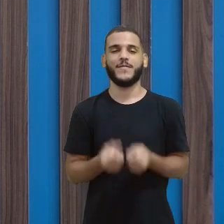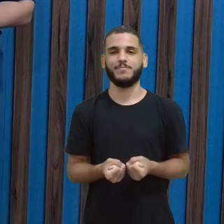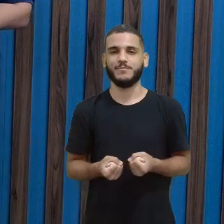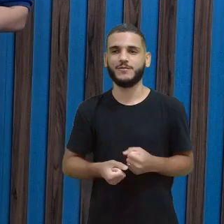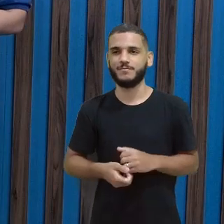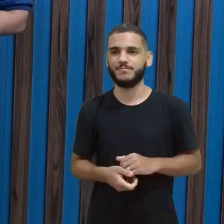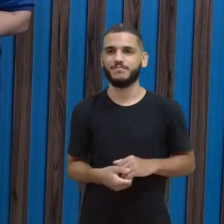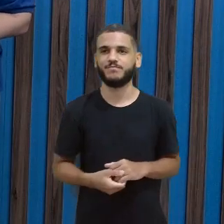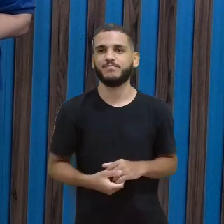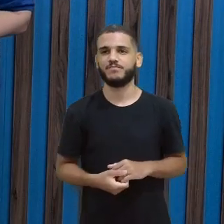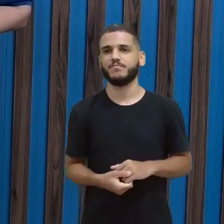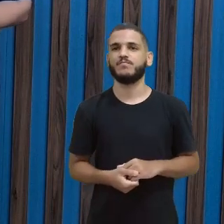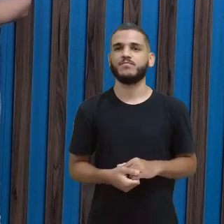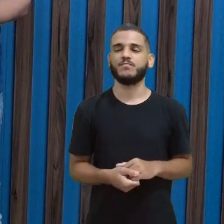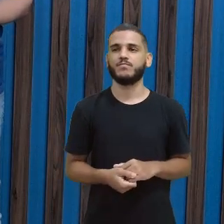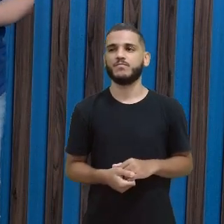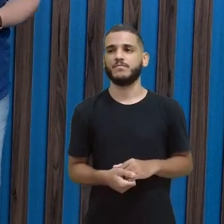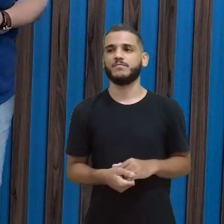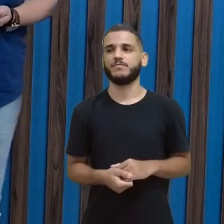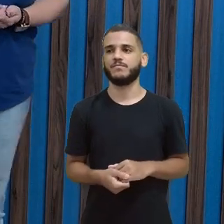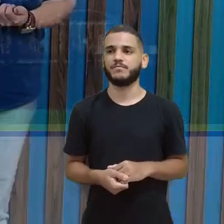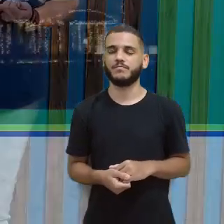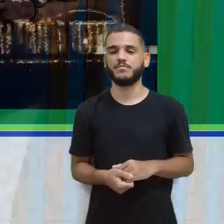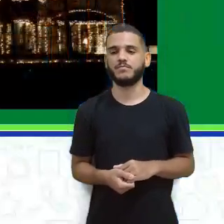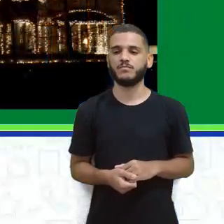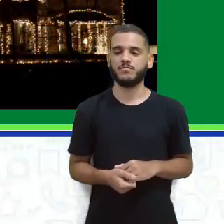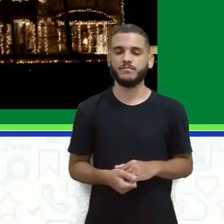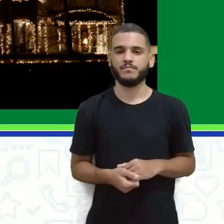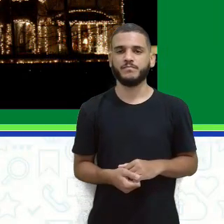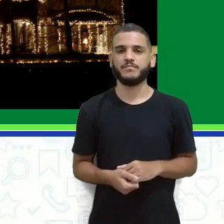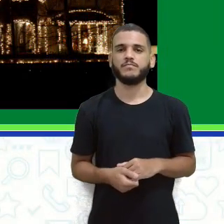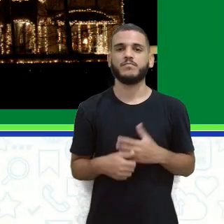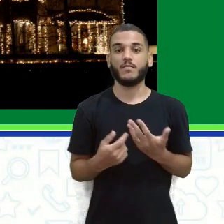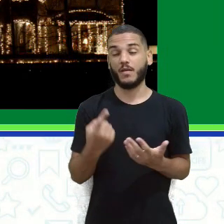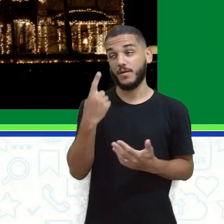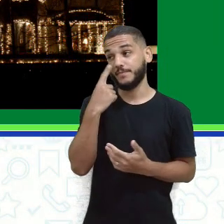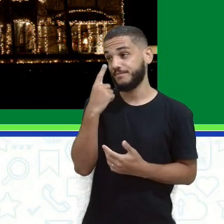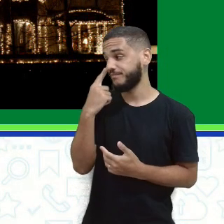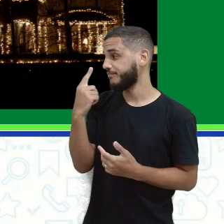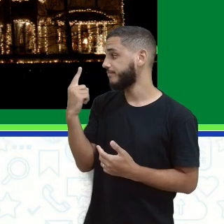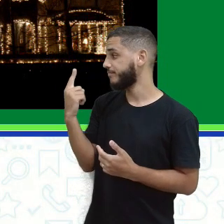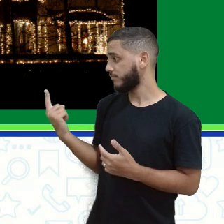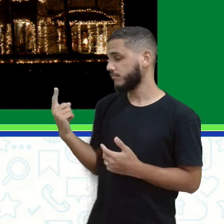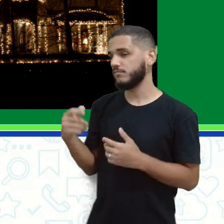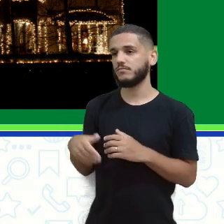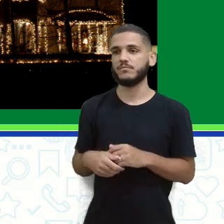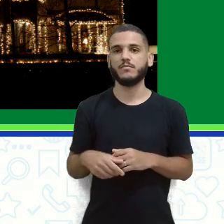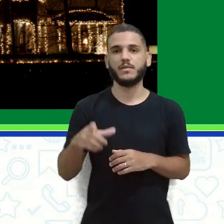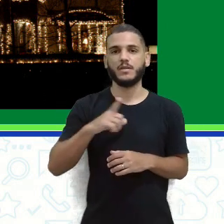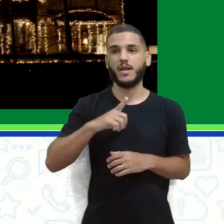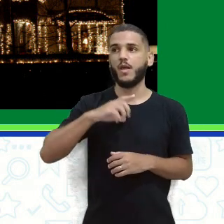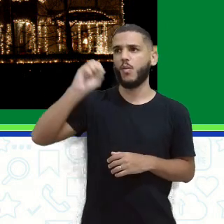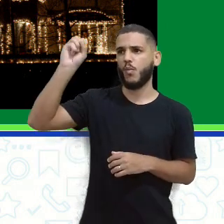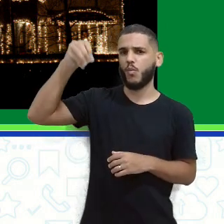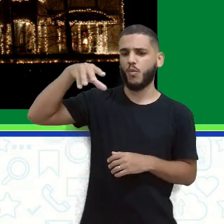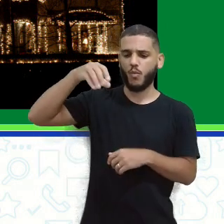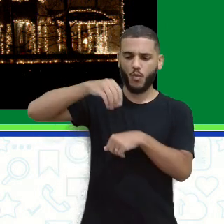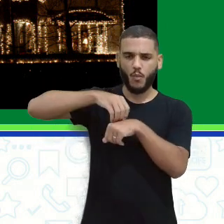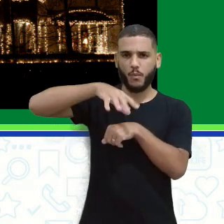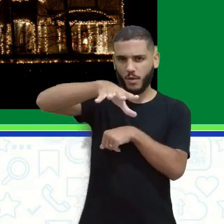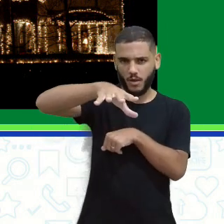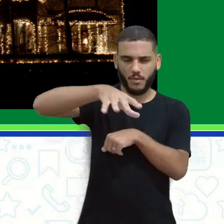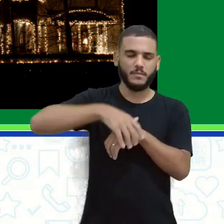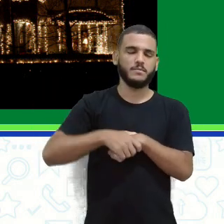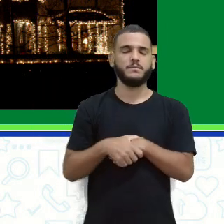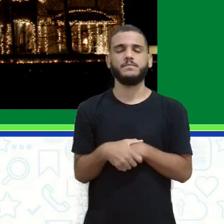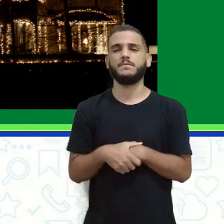Vamos lá. Vamos seguir aqui, então, professora. Então, joga na tela, Devinho, por gentileza. A gente está vendo aí a emissão dos raios de luz, né? Então,